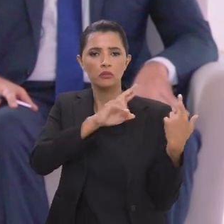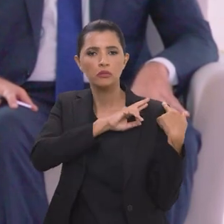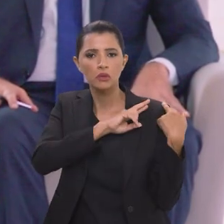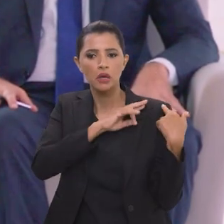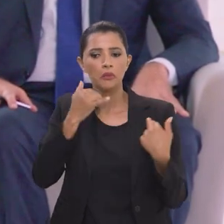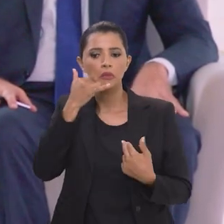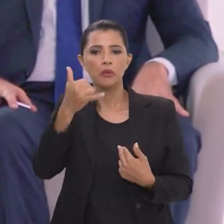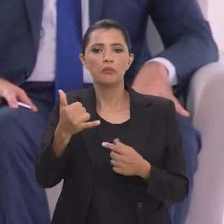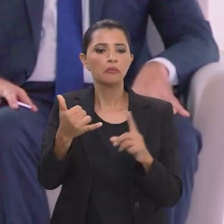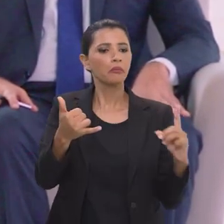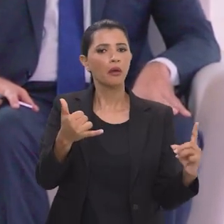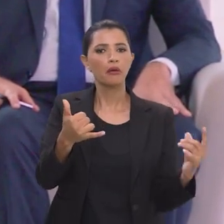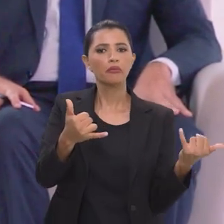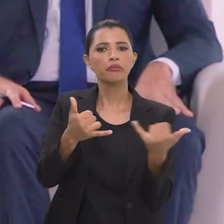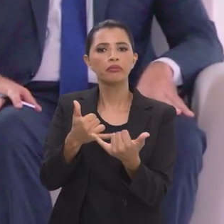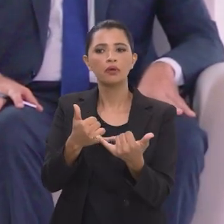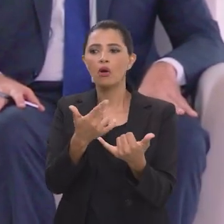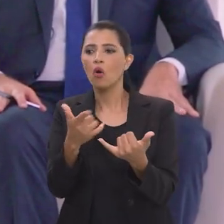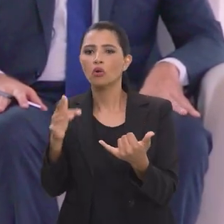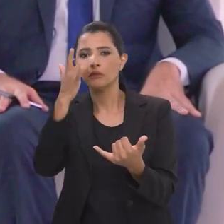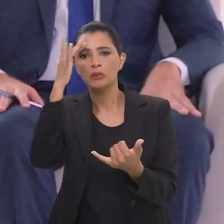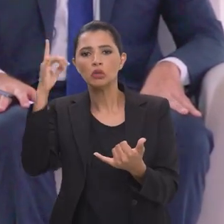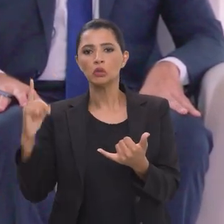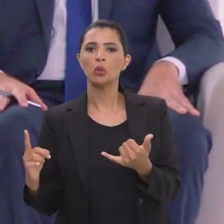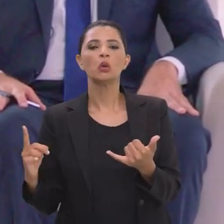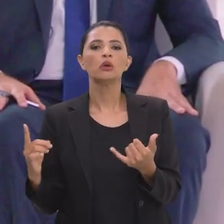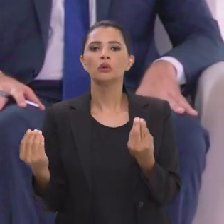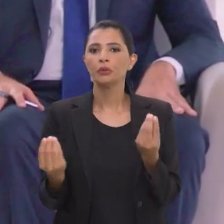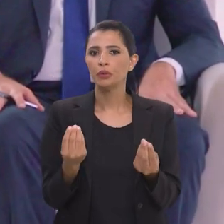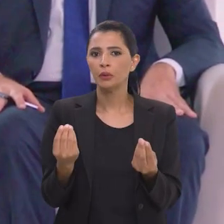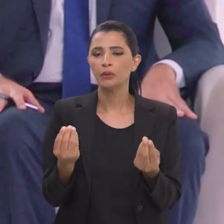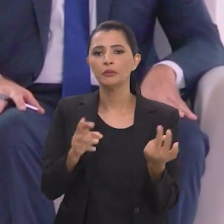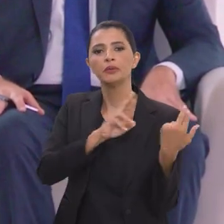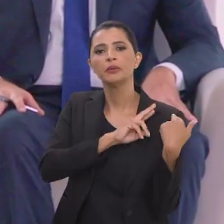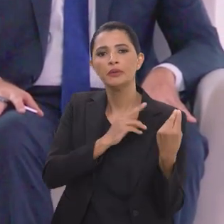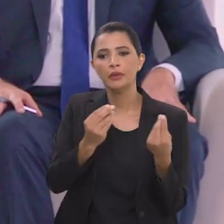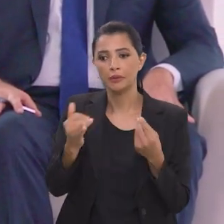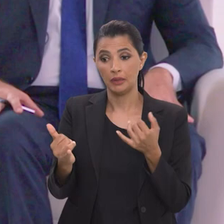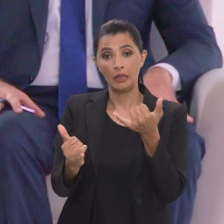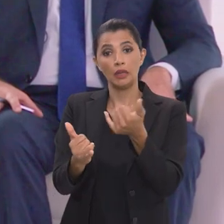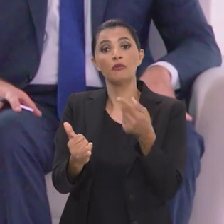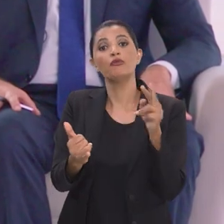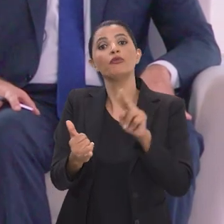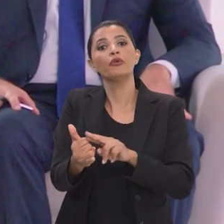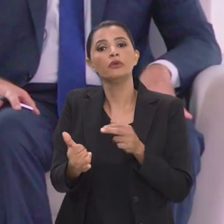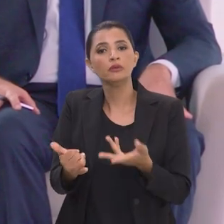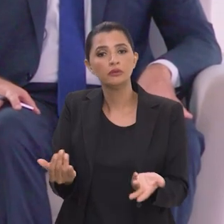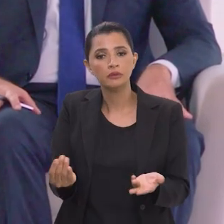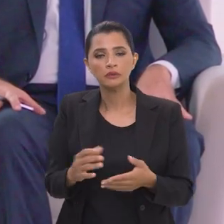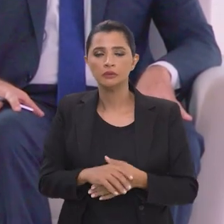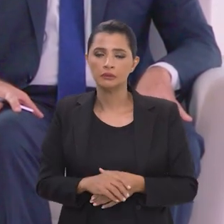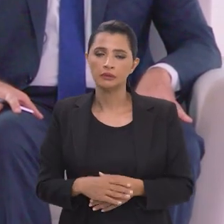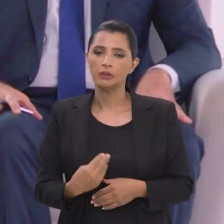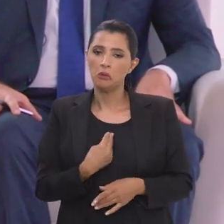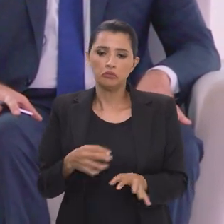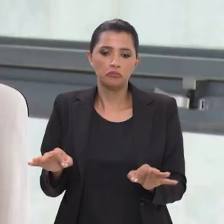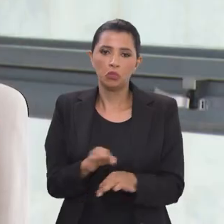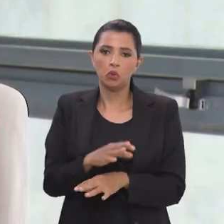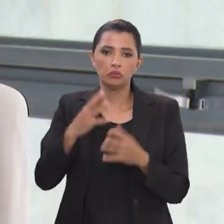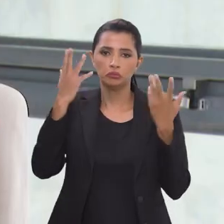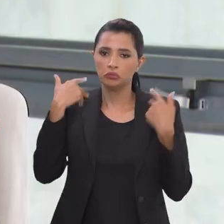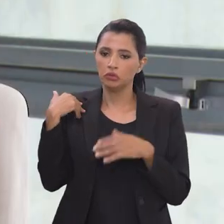ninguém pode ser responsabilizado porque disse alguma coisa para outra pessoa no telefone isso a vida resolveu